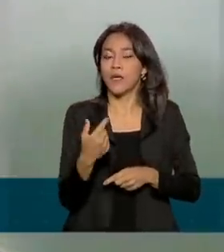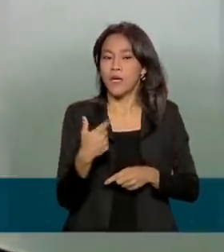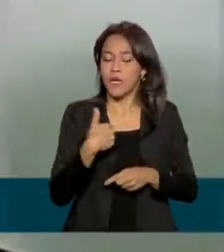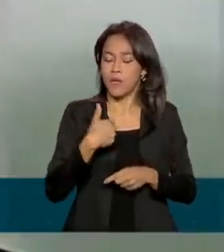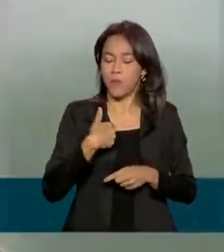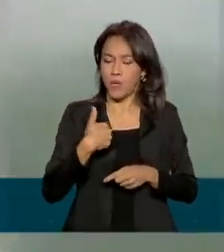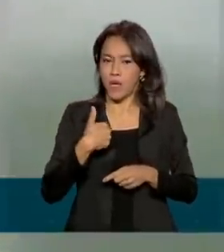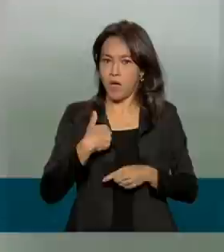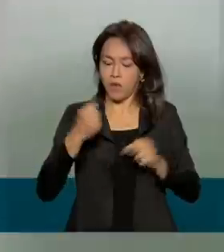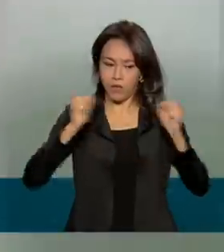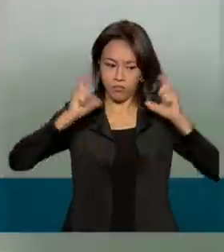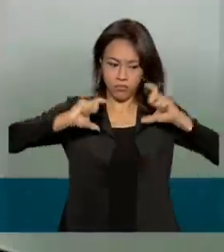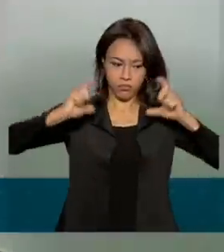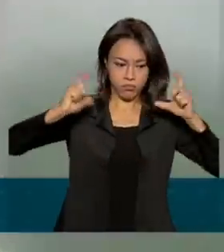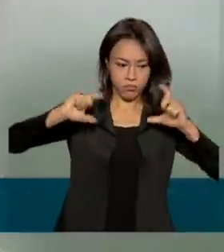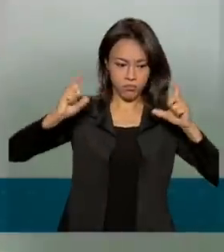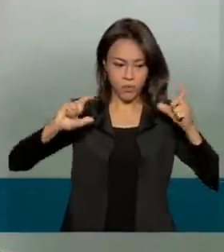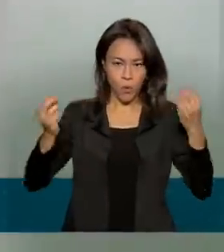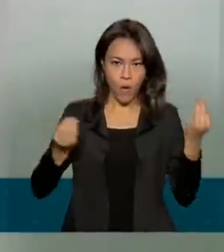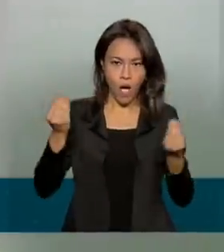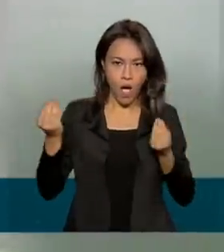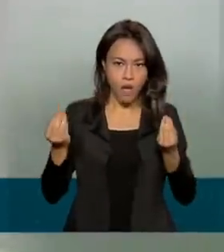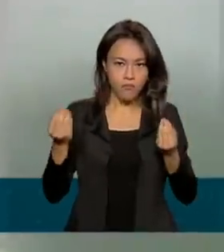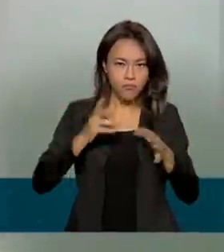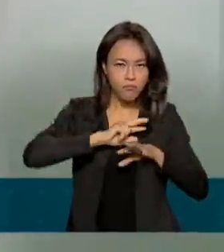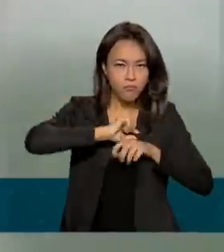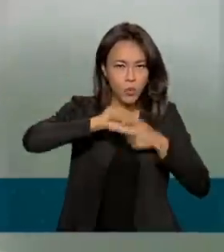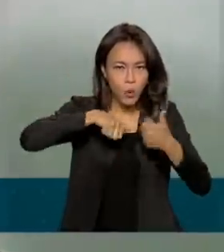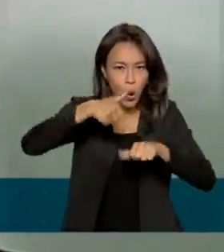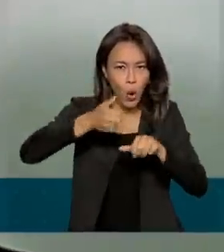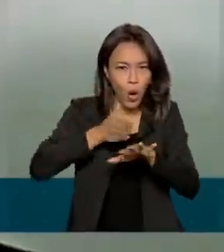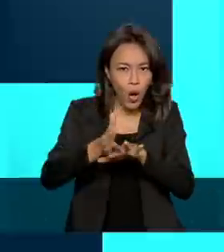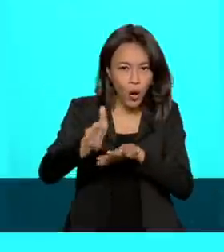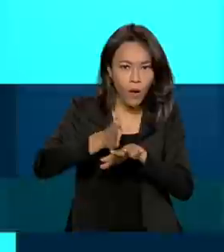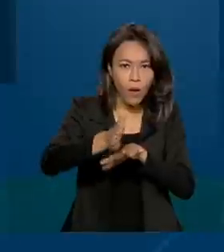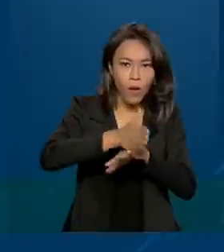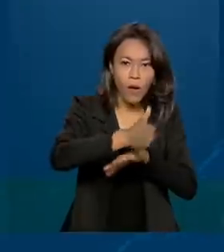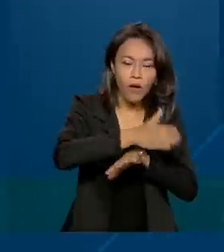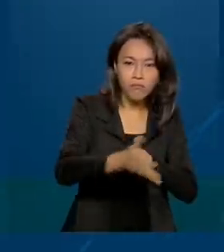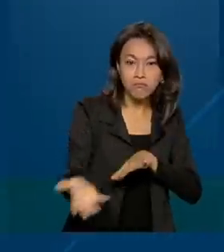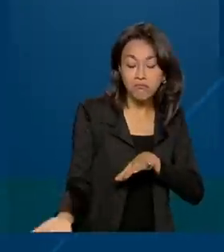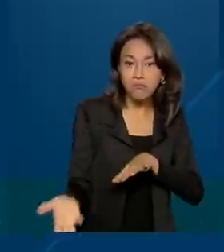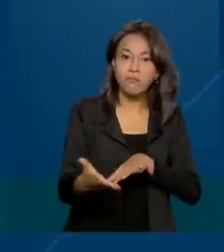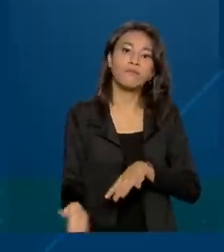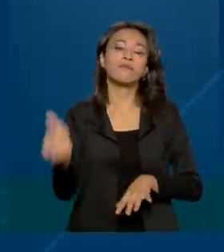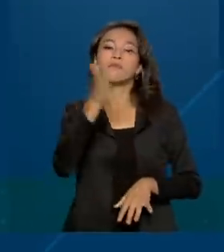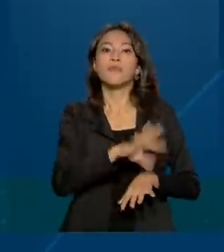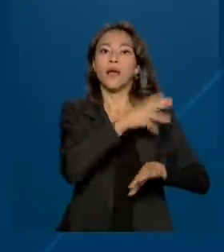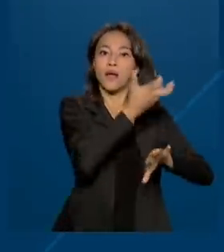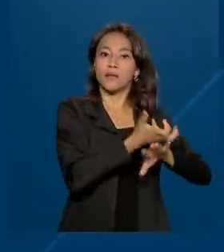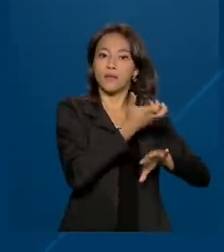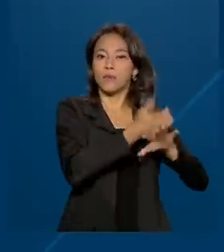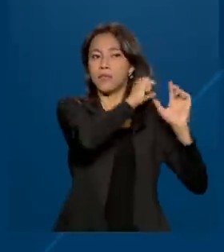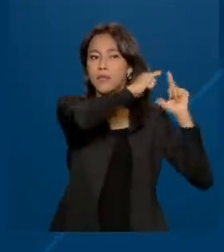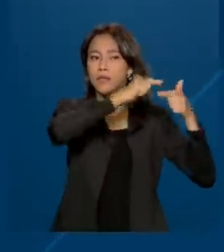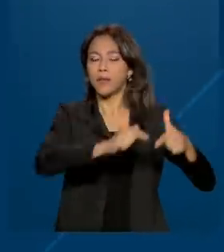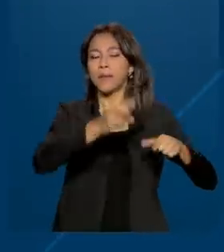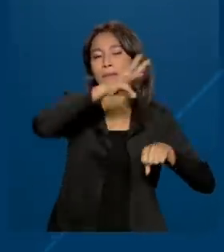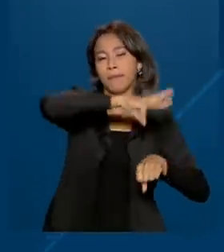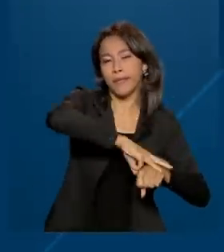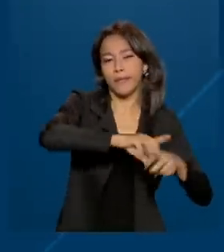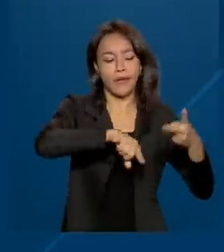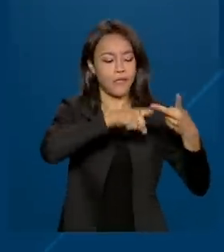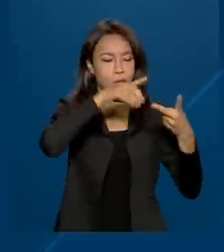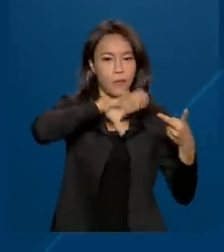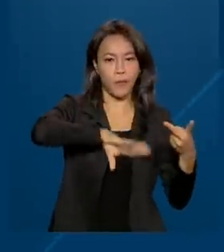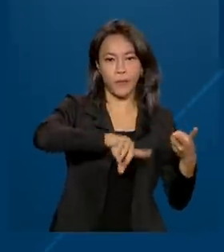assustou foi a transformação do itinerário. Mudou totalmente, drasticamente. Com a mudança, as matérias tradicionais, como matemática,